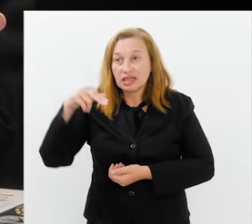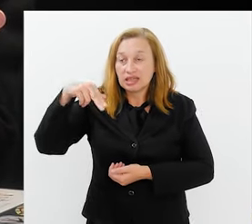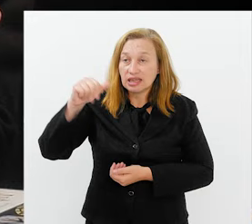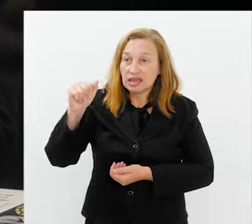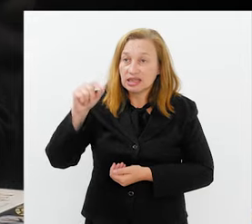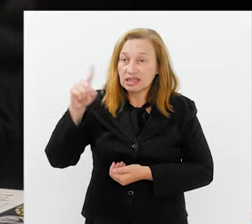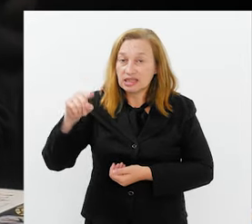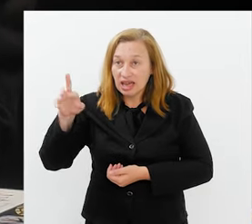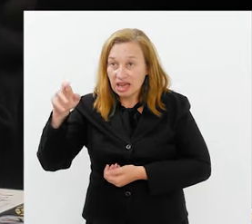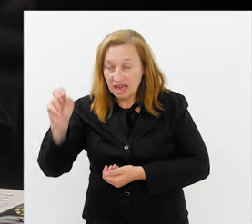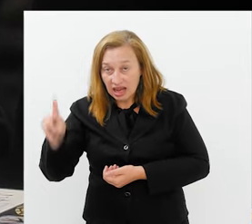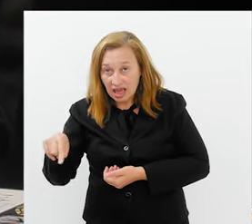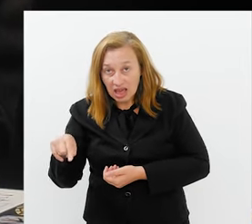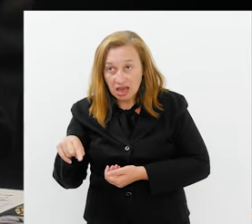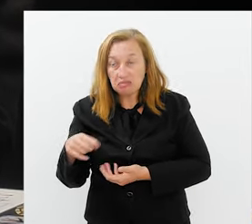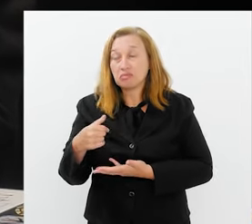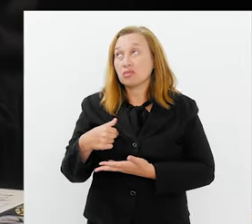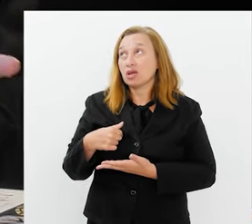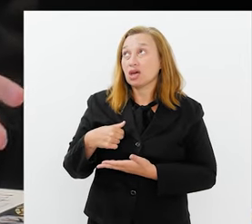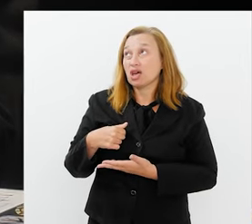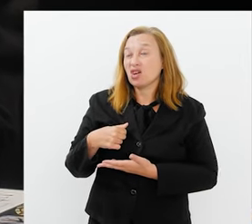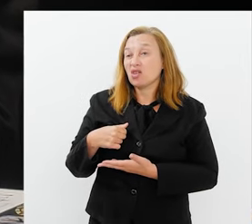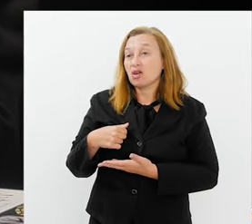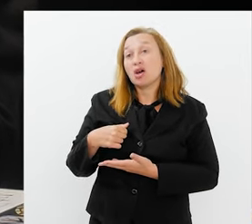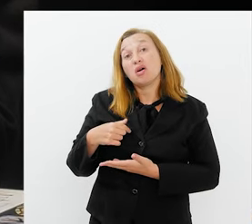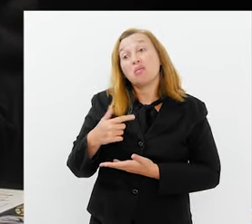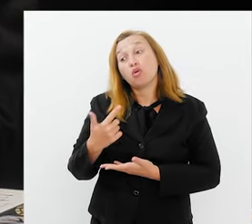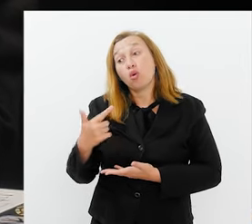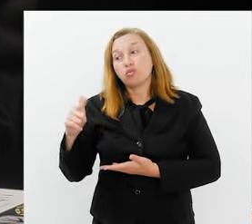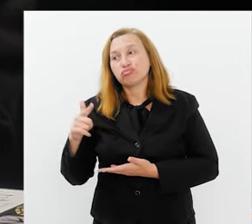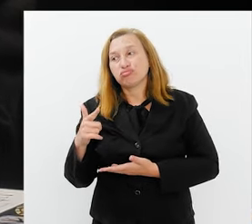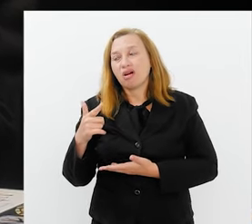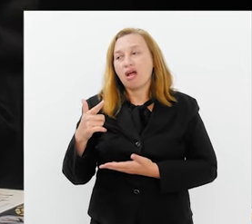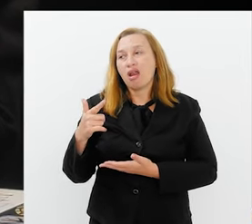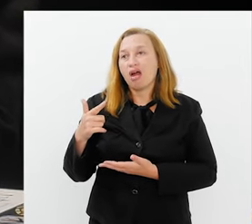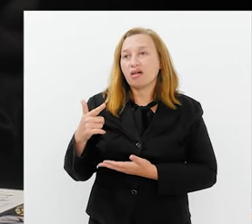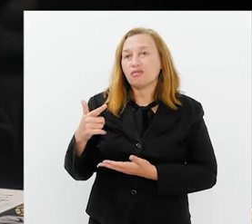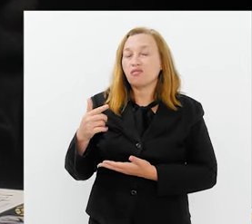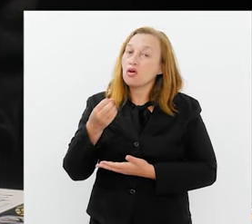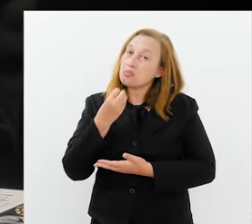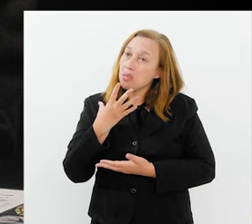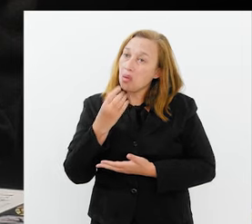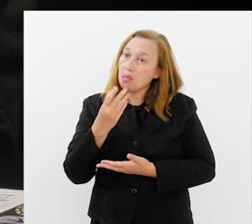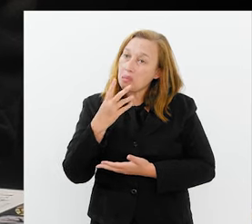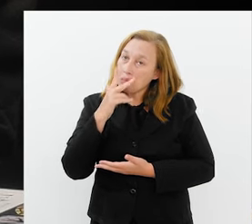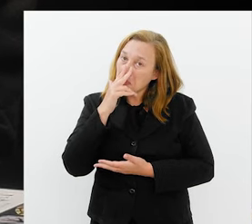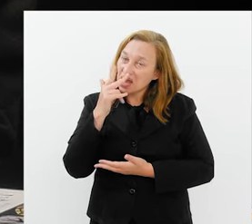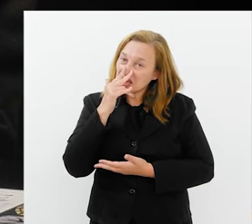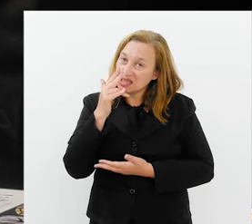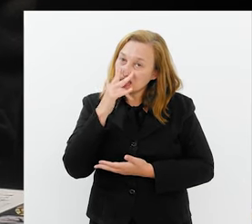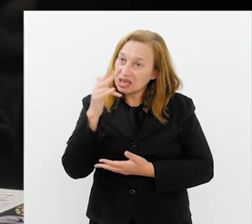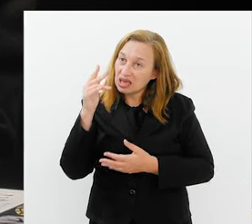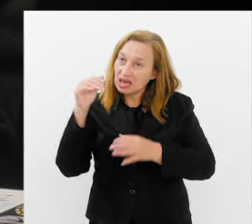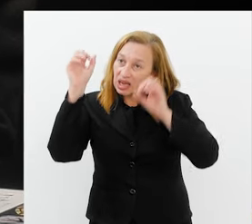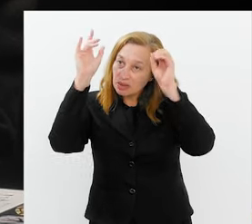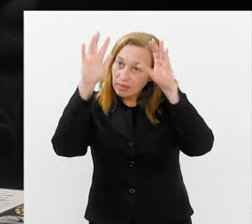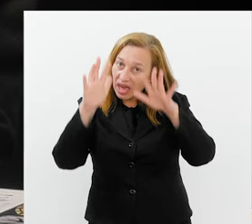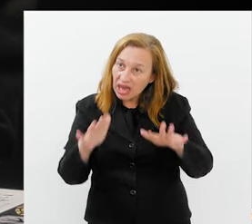muito bom, que parecia que a gente estava sendo abençoado pela chuva, né? Por ser um desfile específico sobre